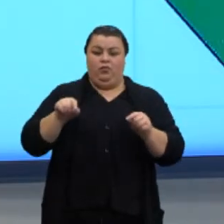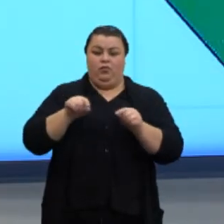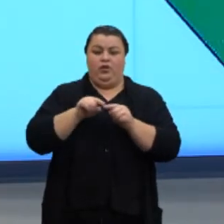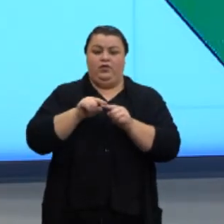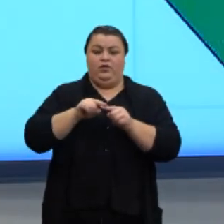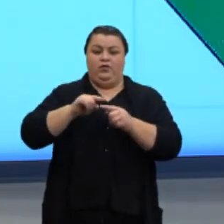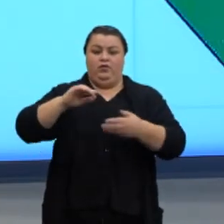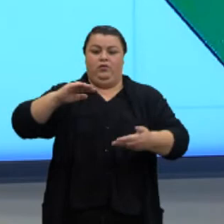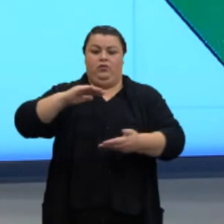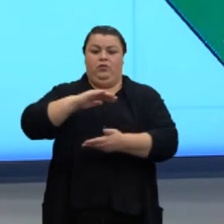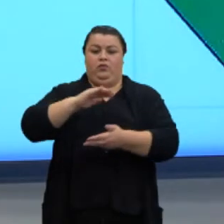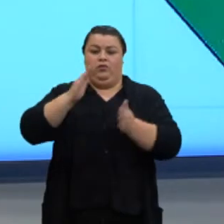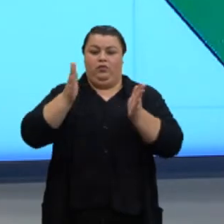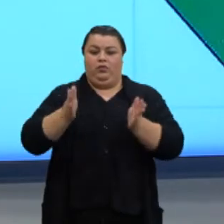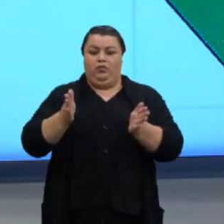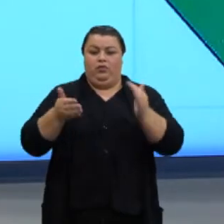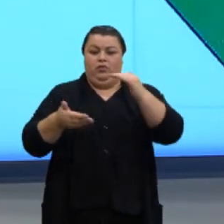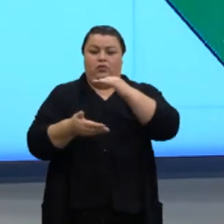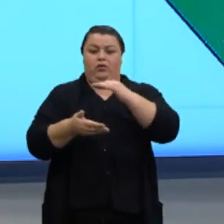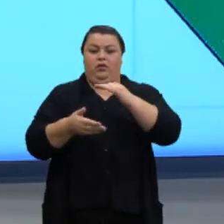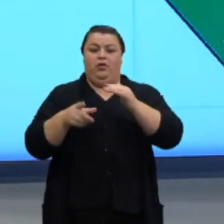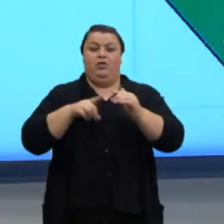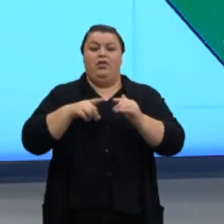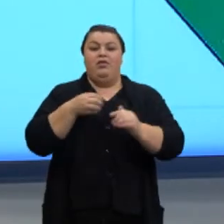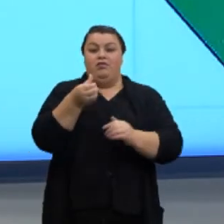formado por seis faces quadradas.